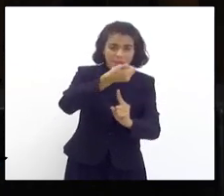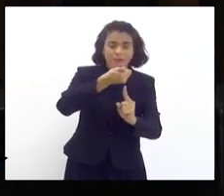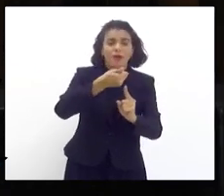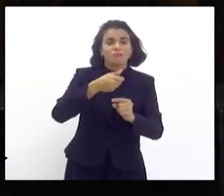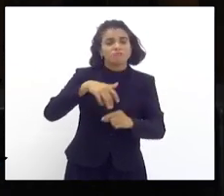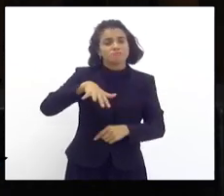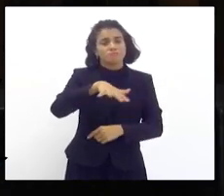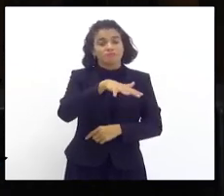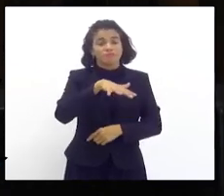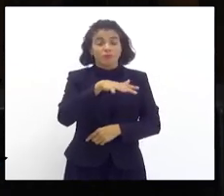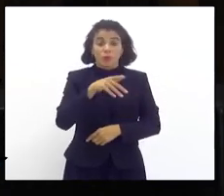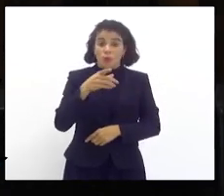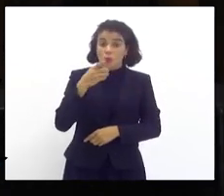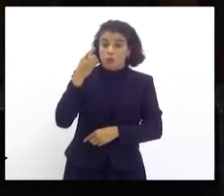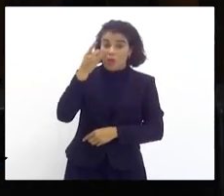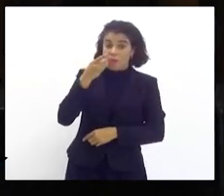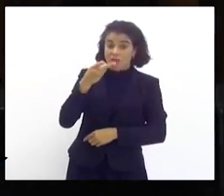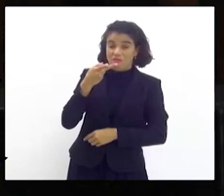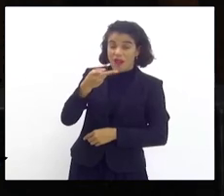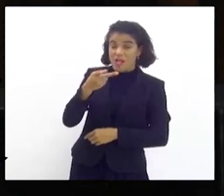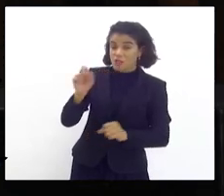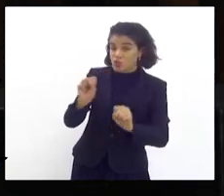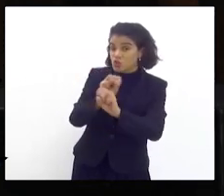Quando o deputado chama isso de pirotecnia,